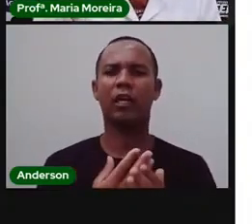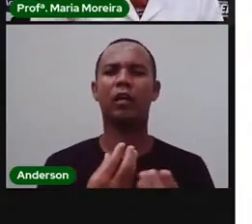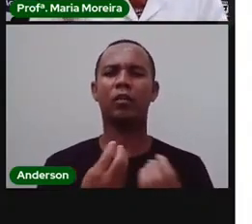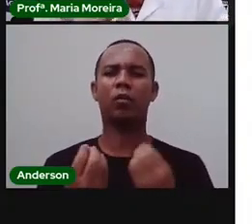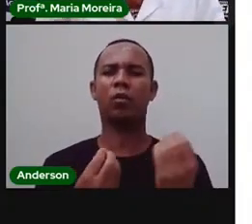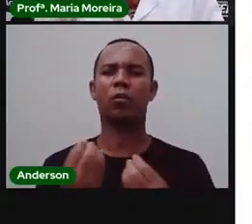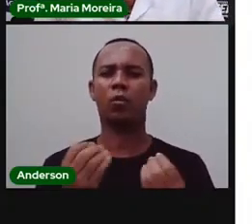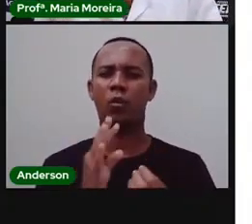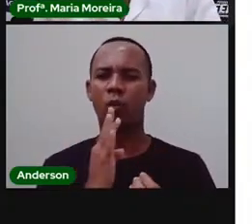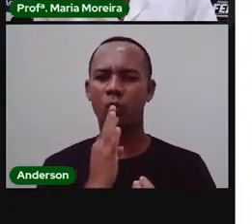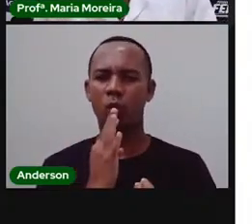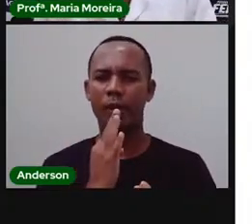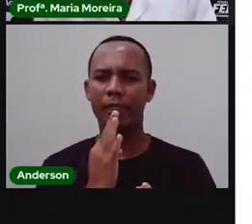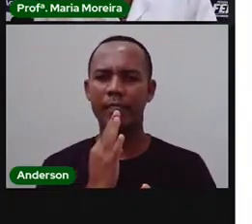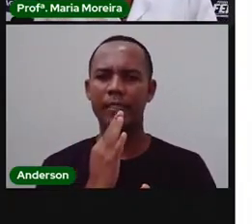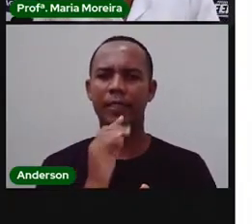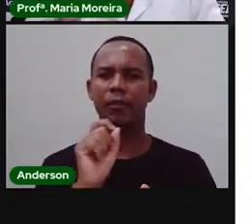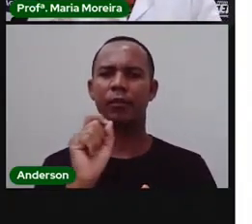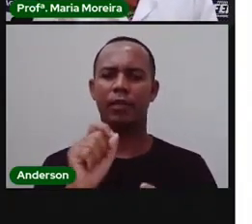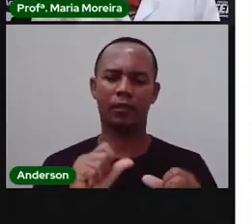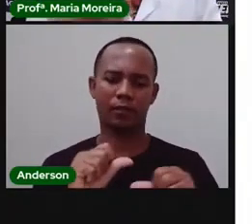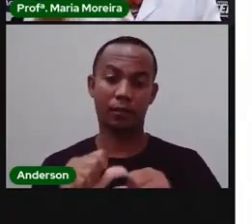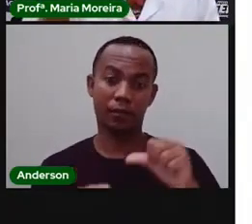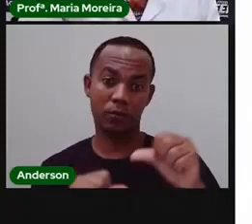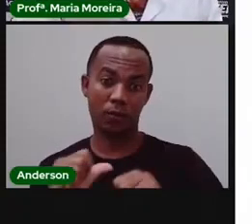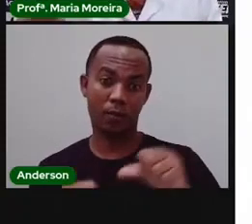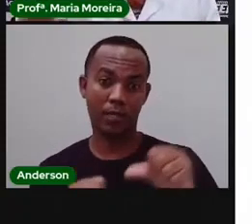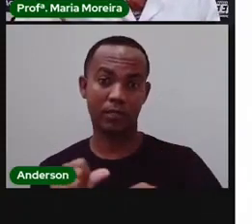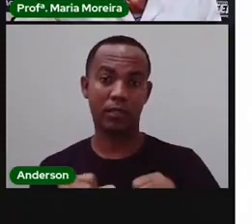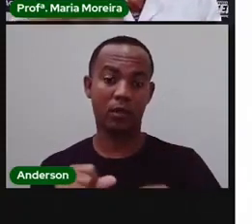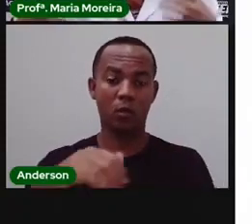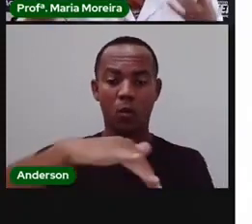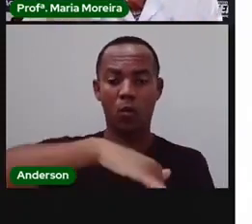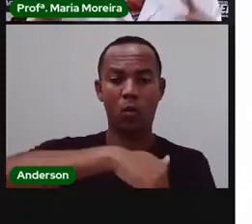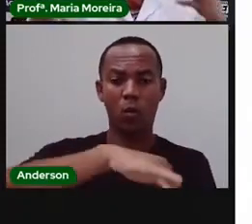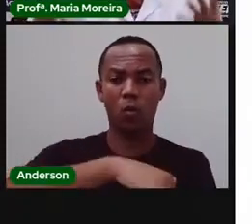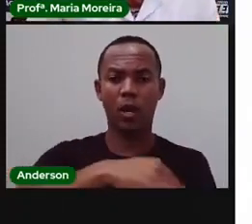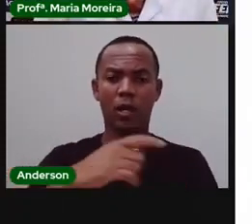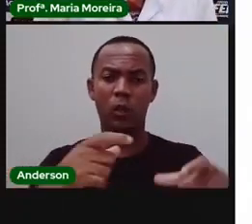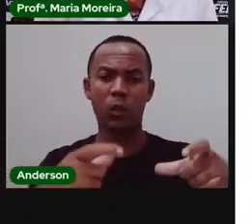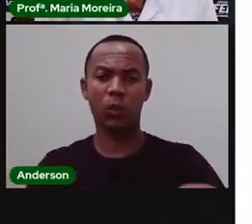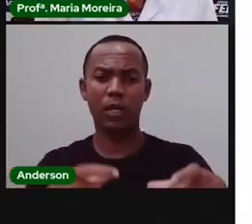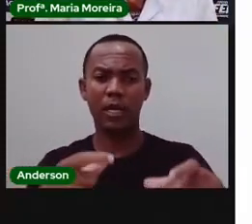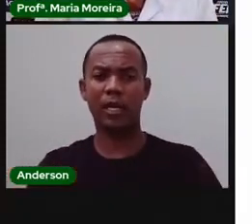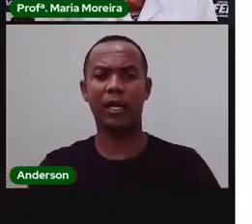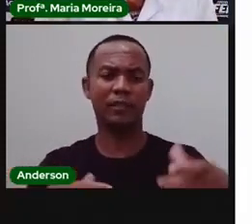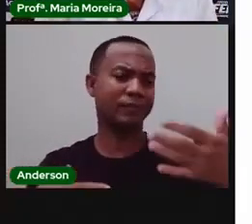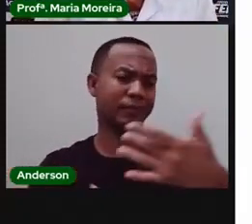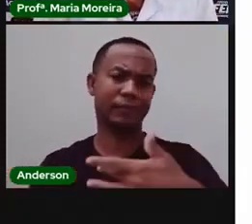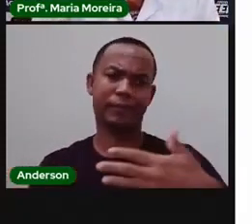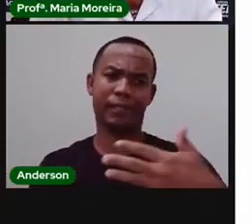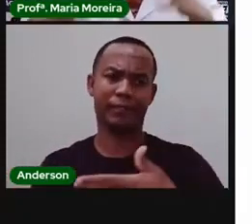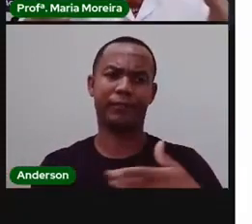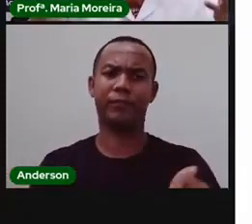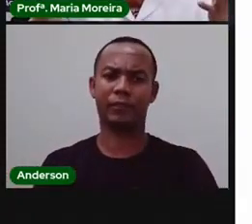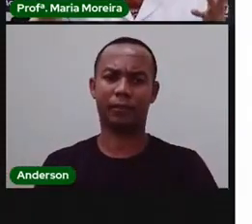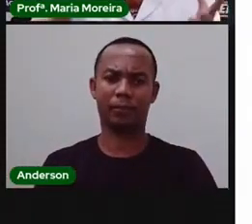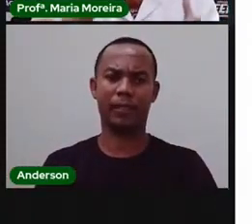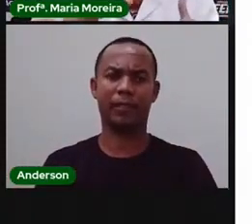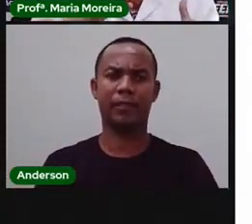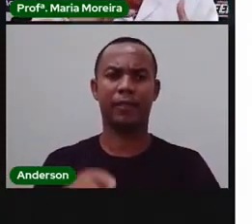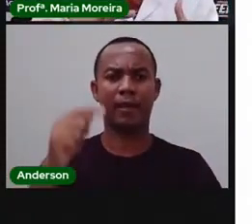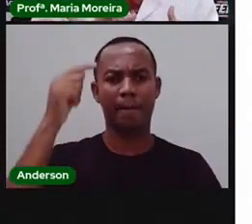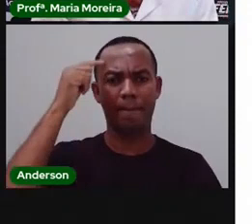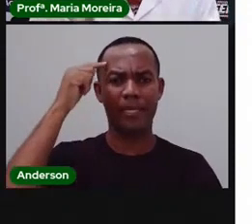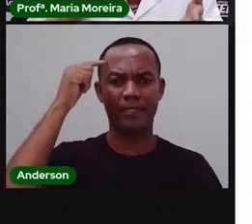mais sobre essas transformações dentro da sua rua, do seu bairro, distrito, da nossa cidade. E a gente pensar